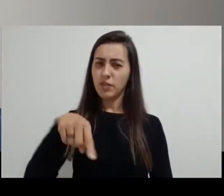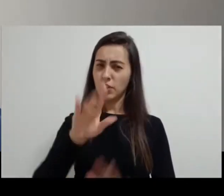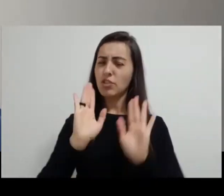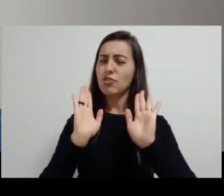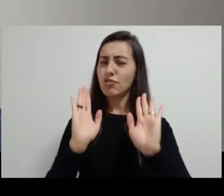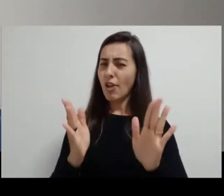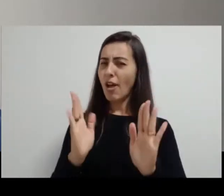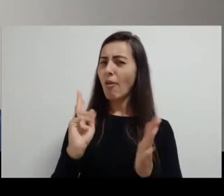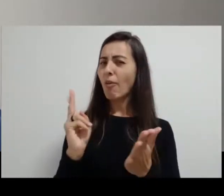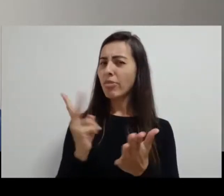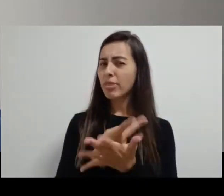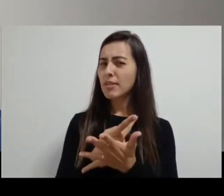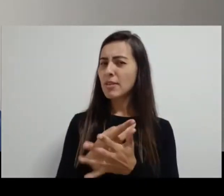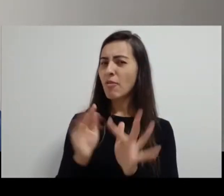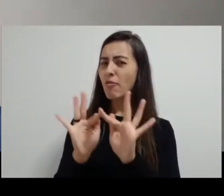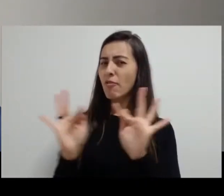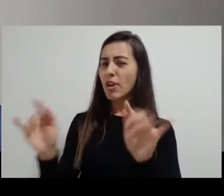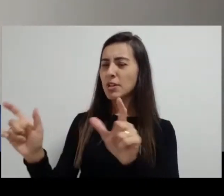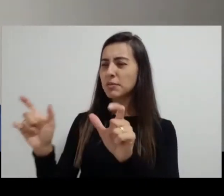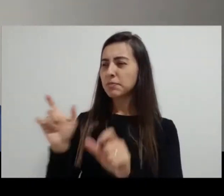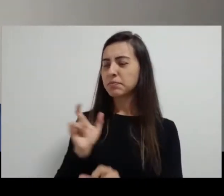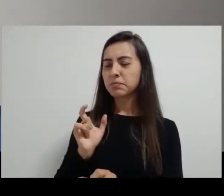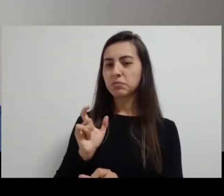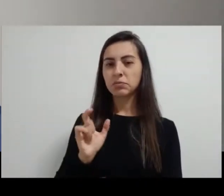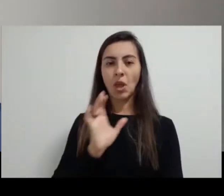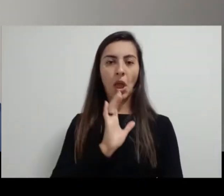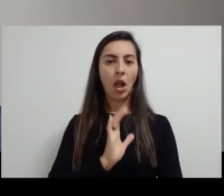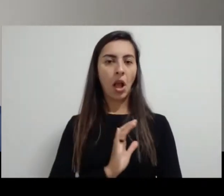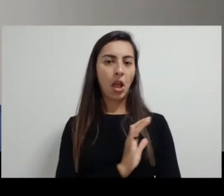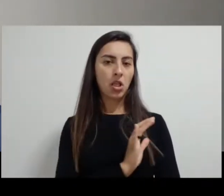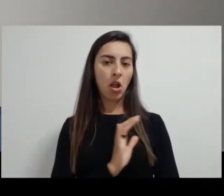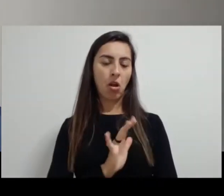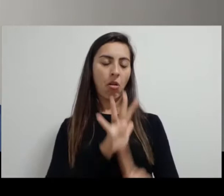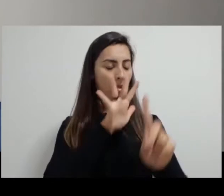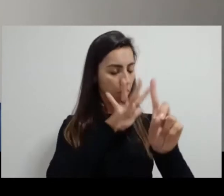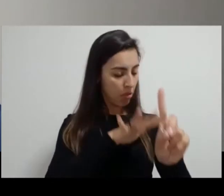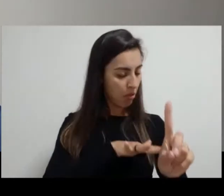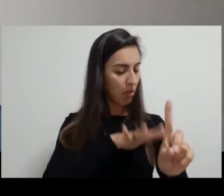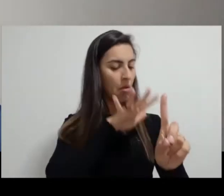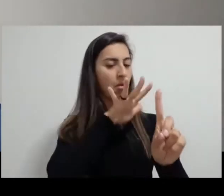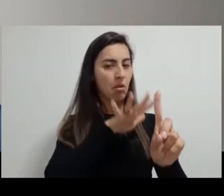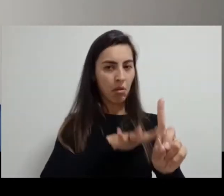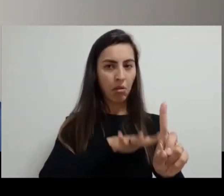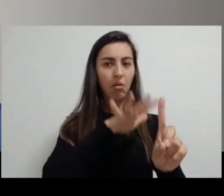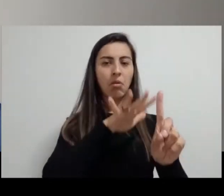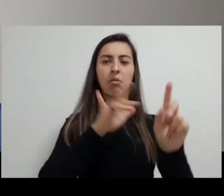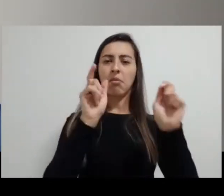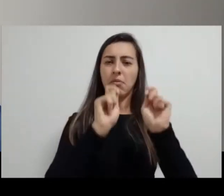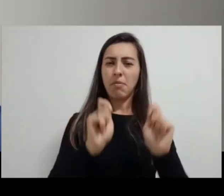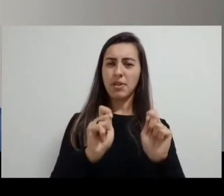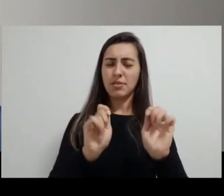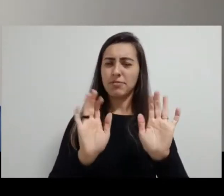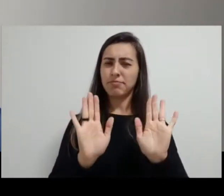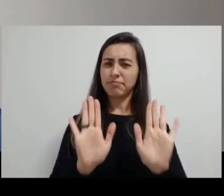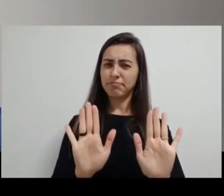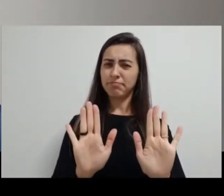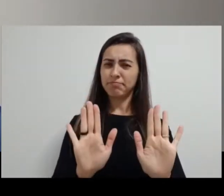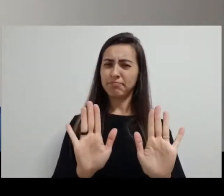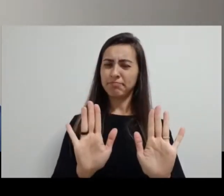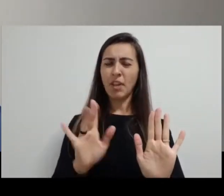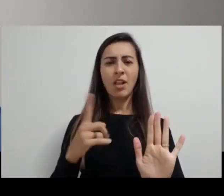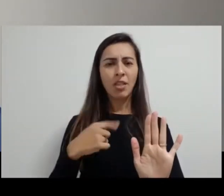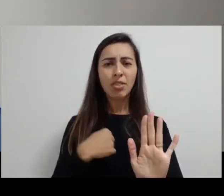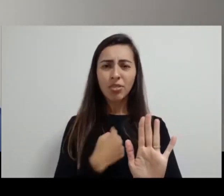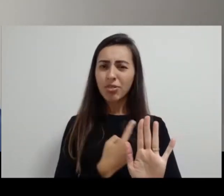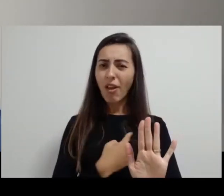ter ouvido esta frase. Os católicos adoram imagens. Na verdade, nós